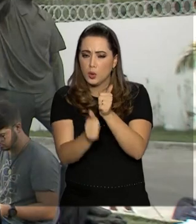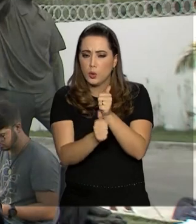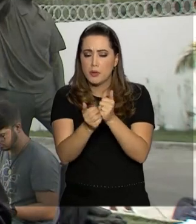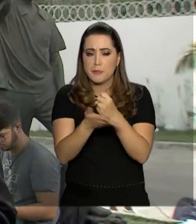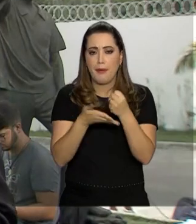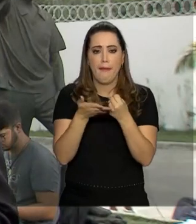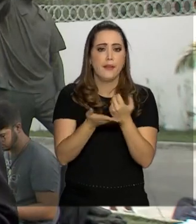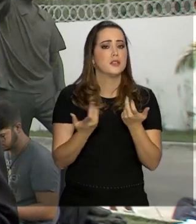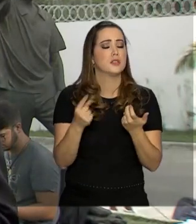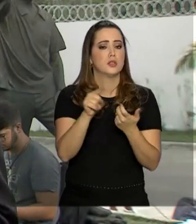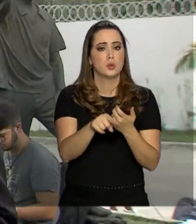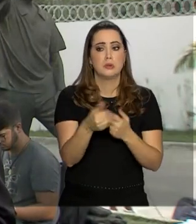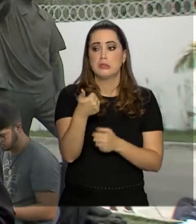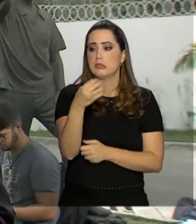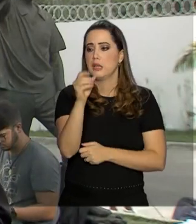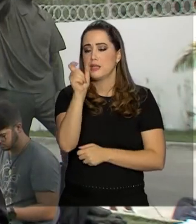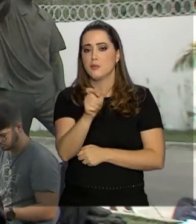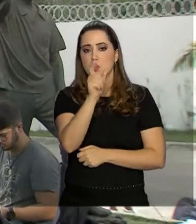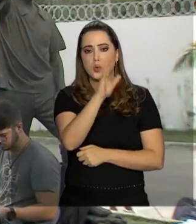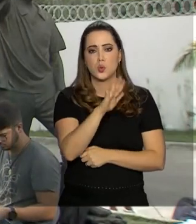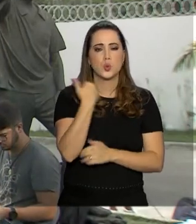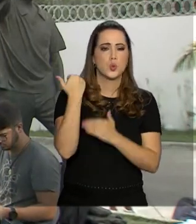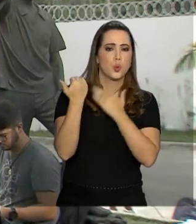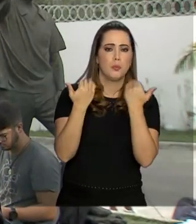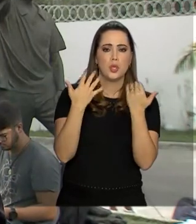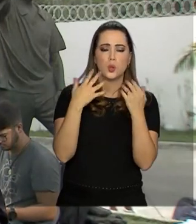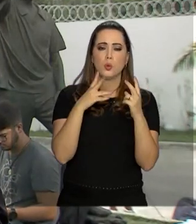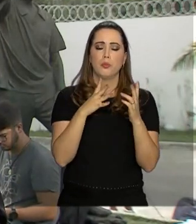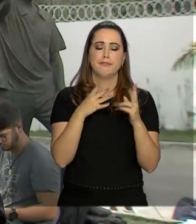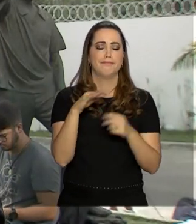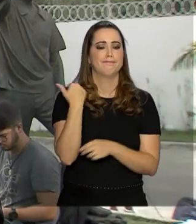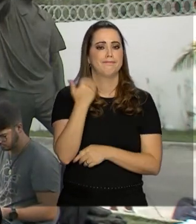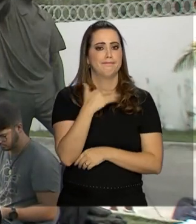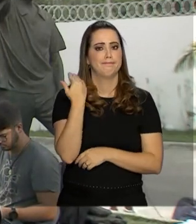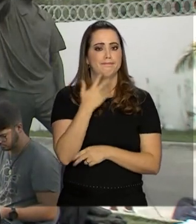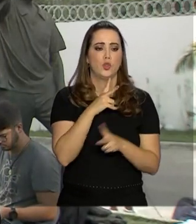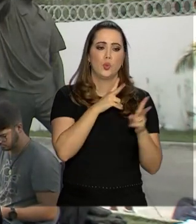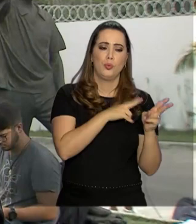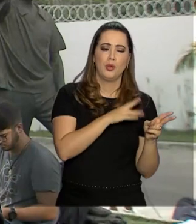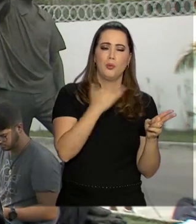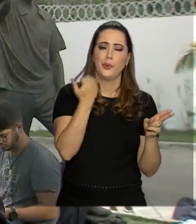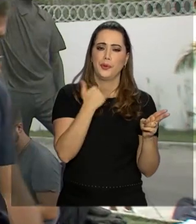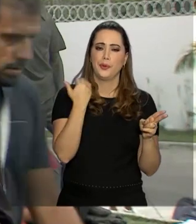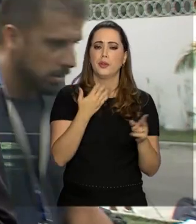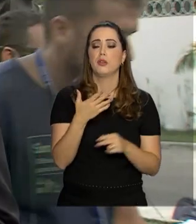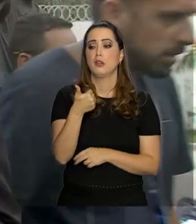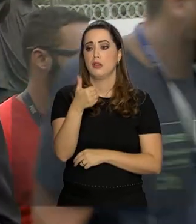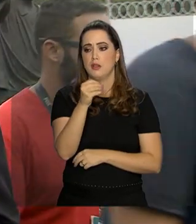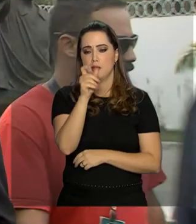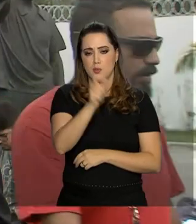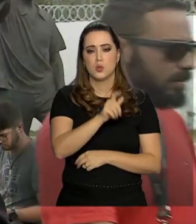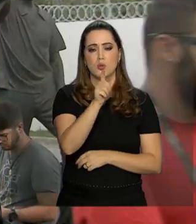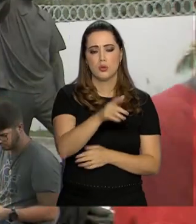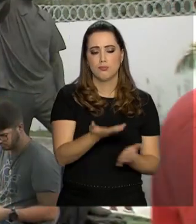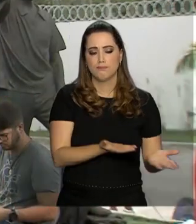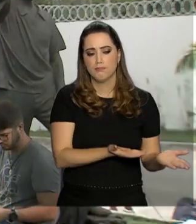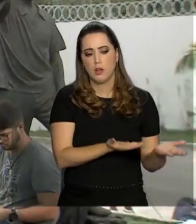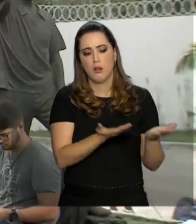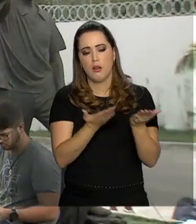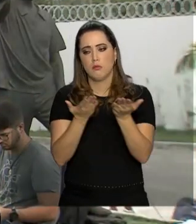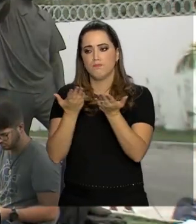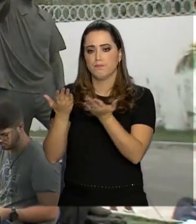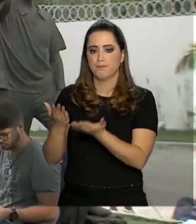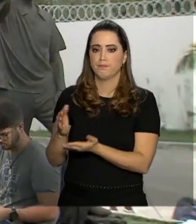dez pessoas que estavam dormindo Outras três sobreviveram Os corpos das dez vítimas já foram retirados daqui do local E